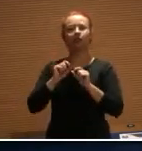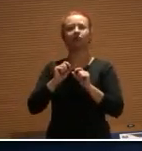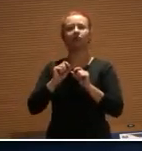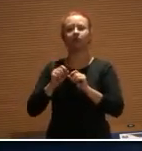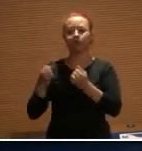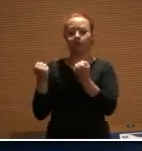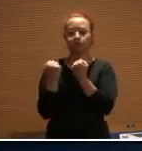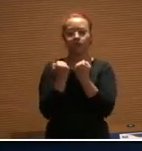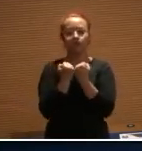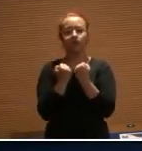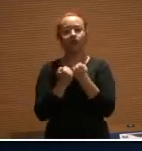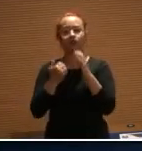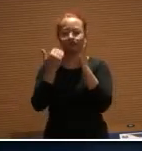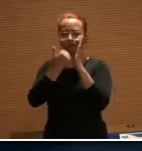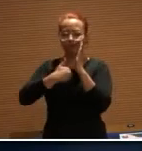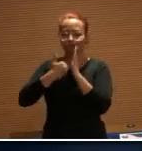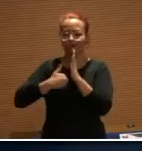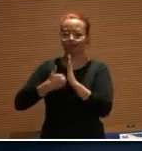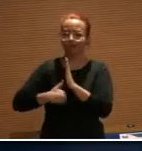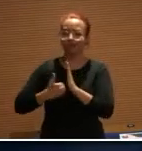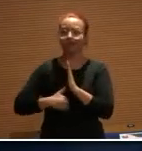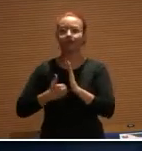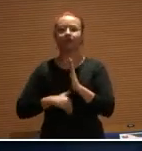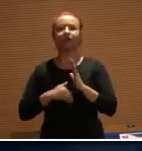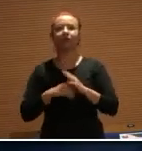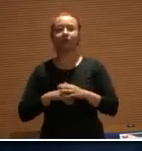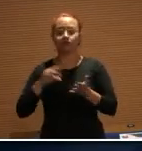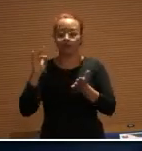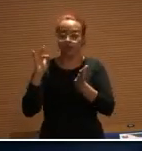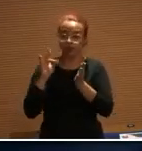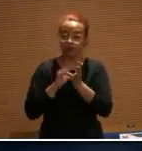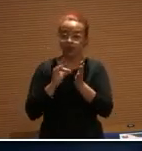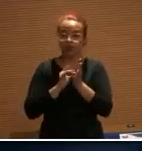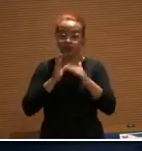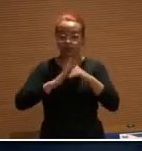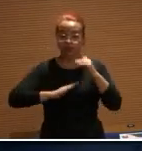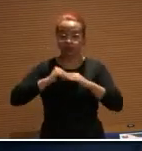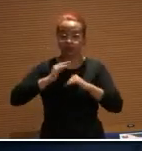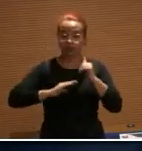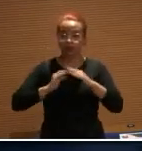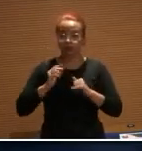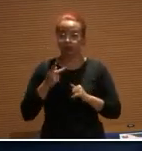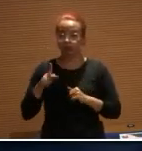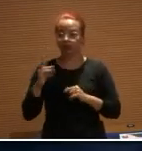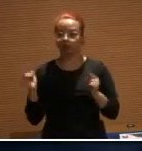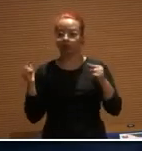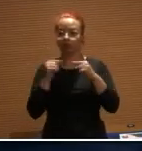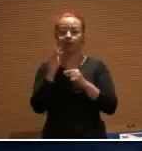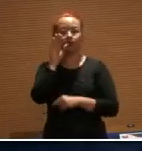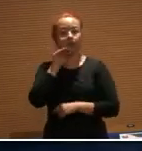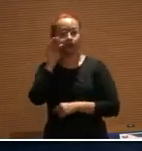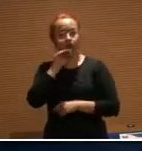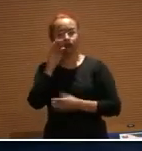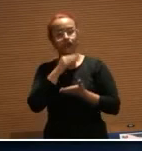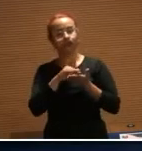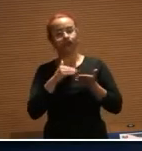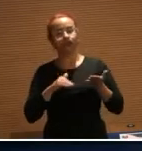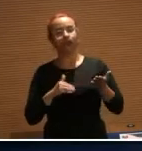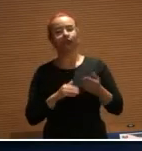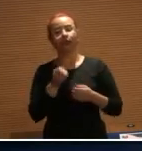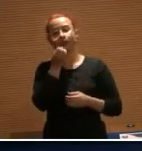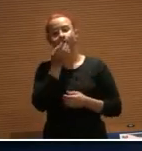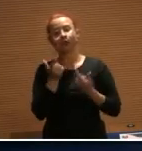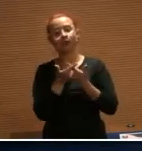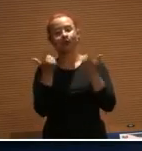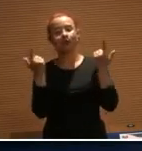afastamento da realidade, de fato, de que ele seja realmente o empregado do escritório. Então, boa